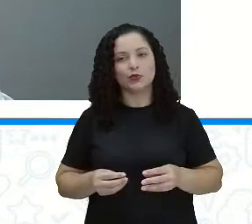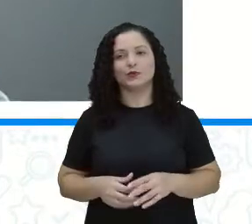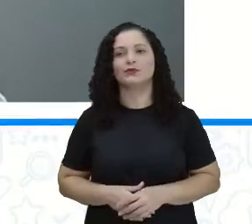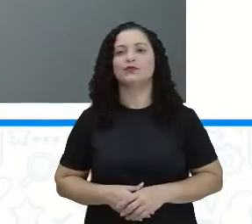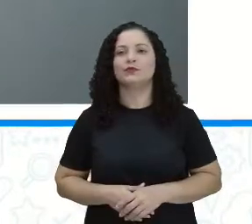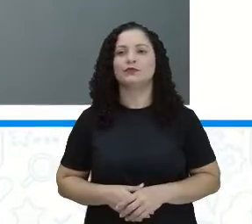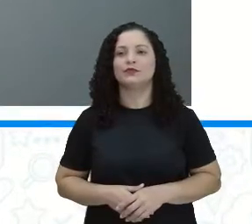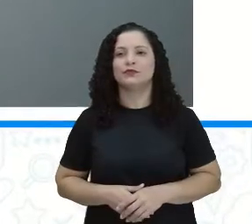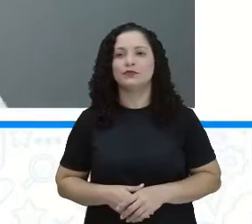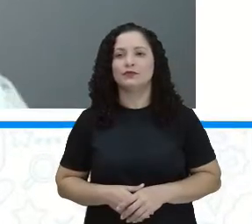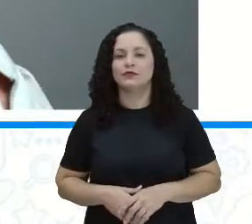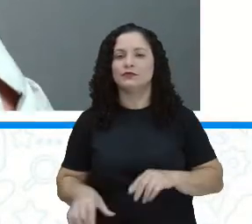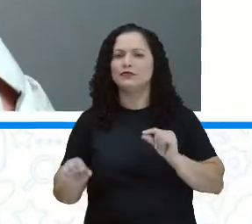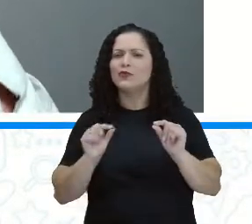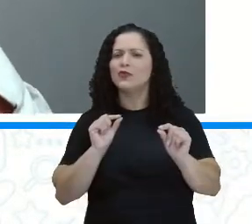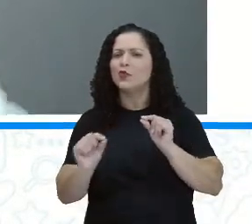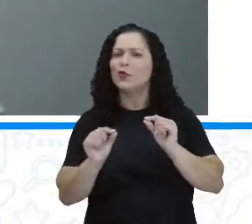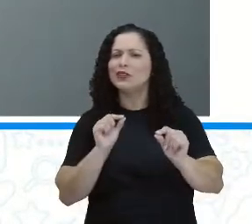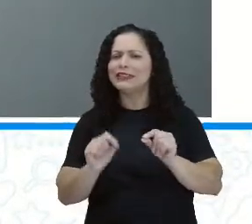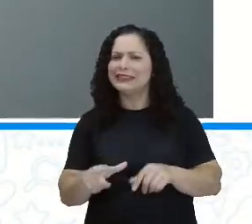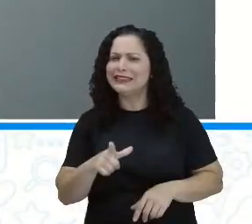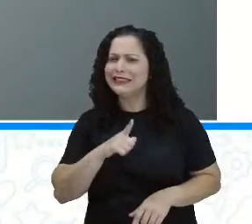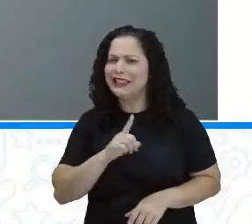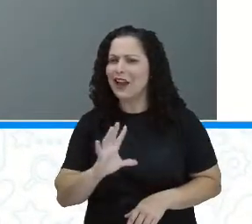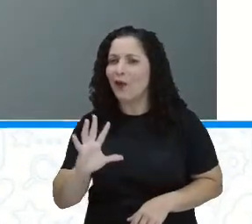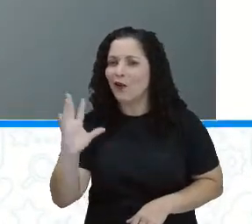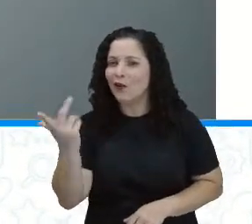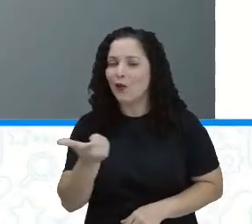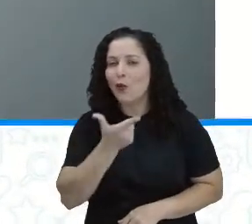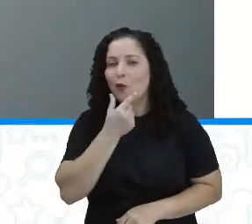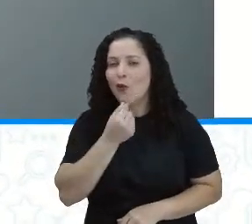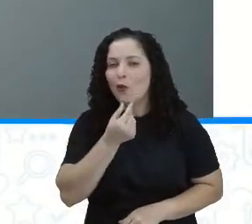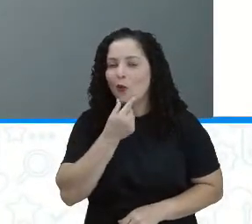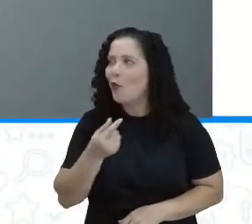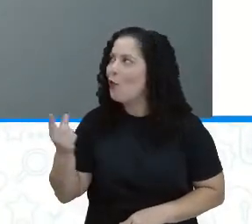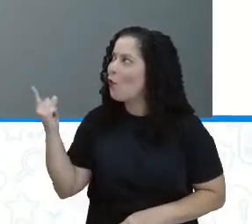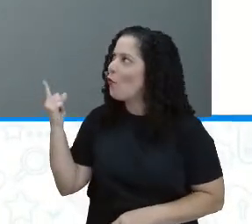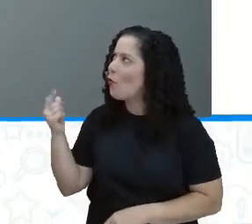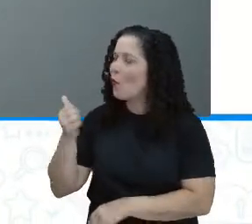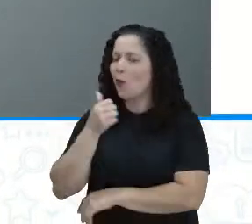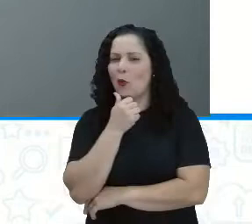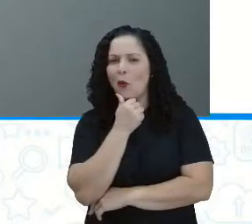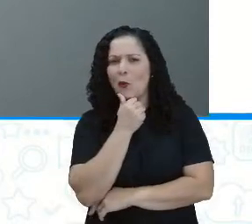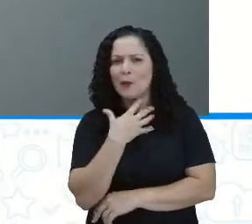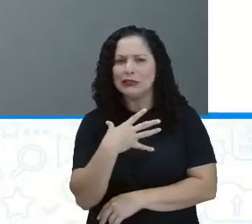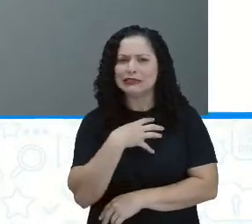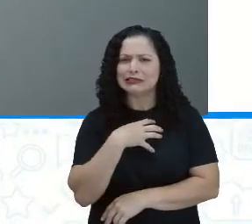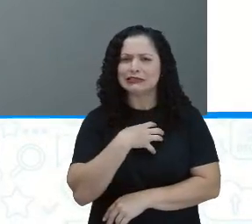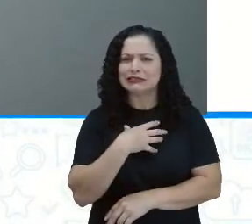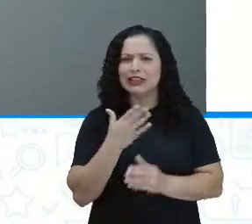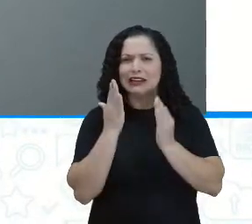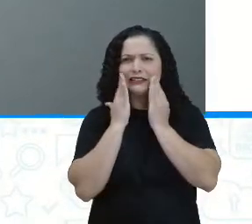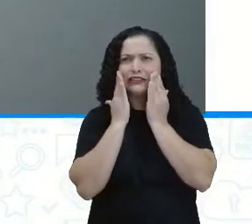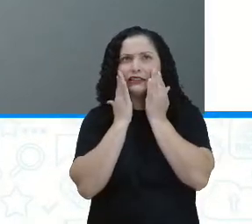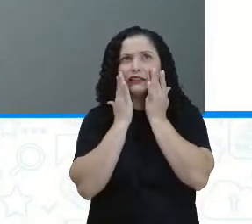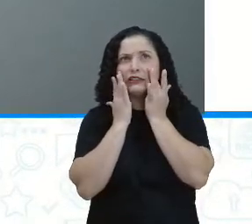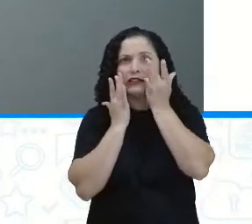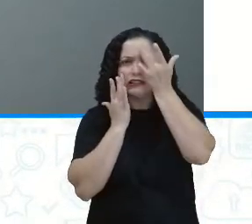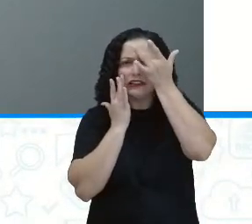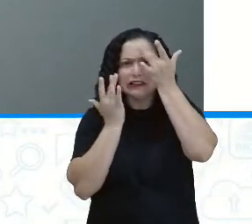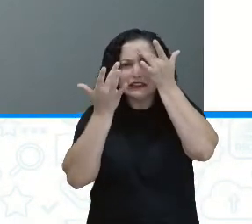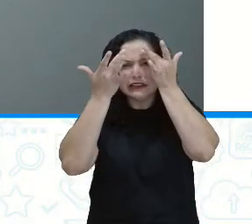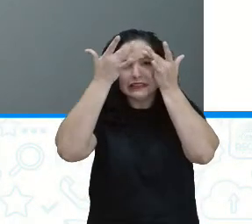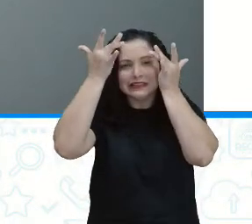E vem aí, como está na imagem, o rapaz, vem do adolescente aí, que são as famosas